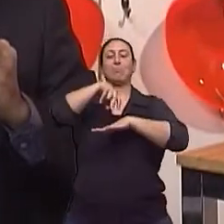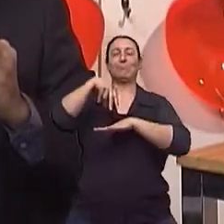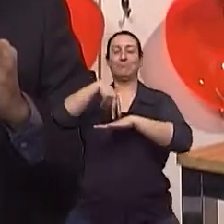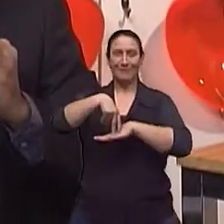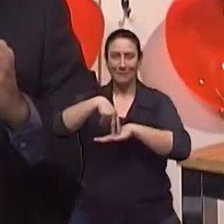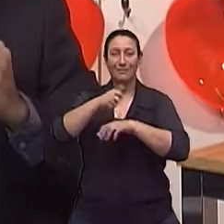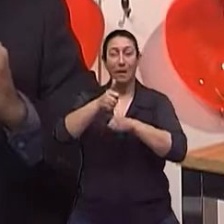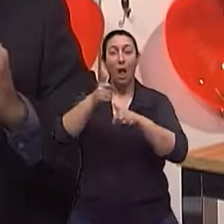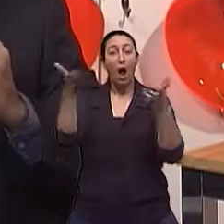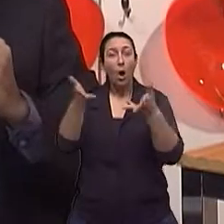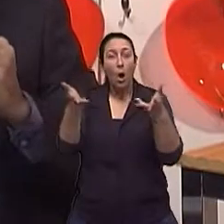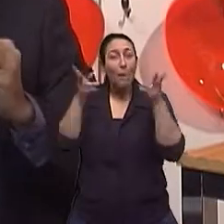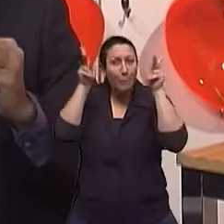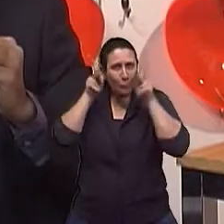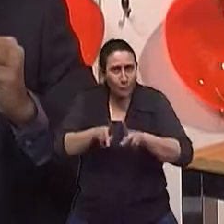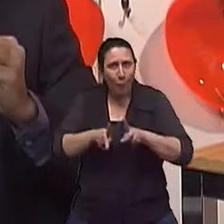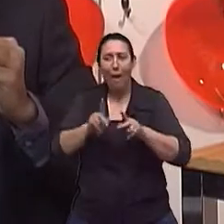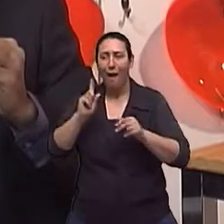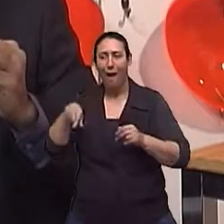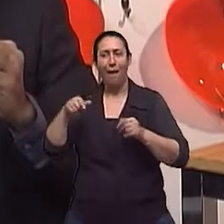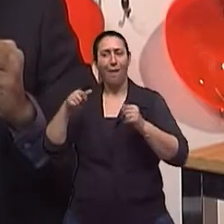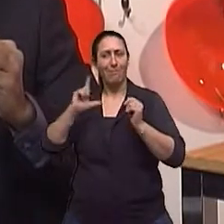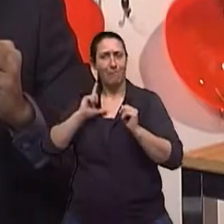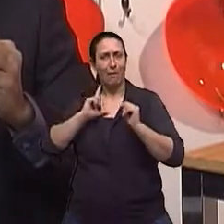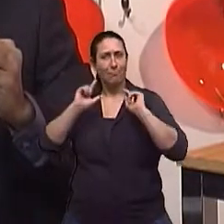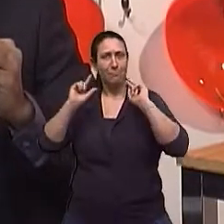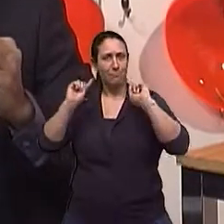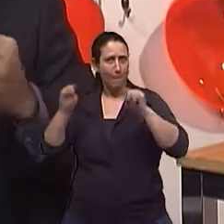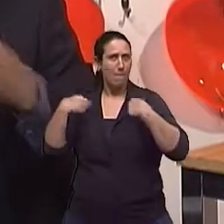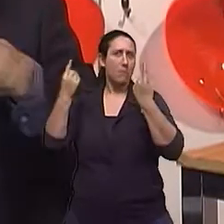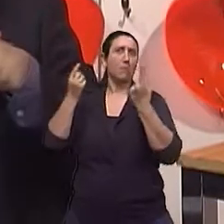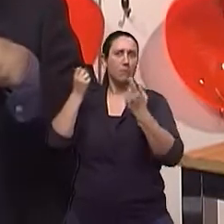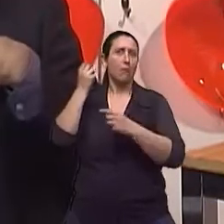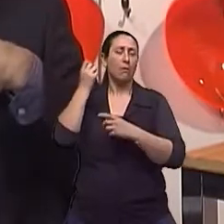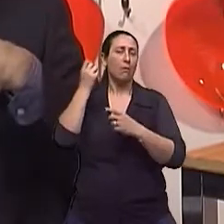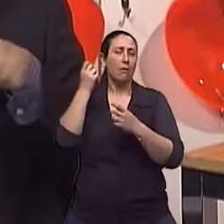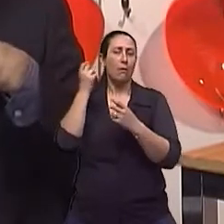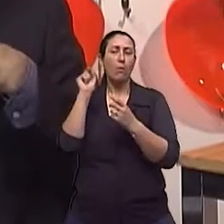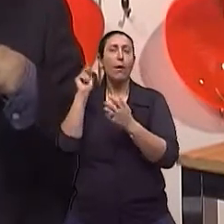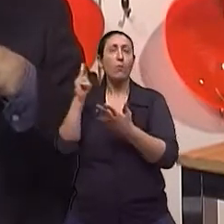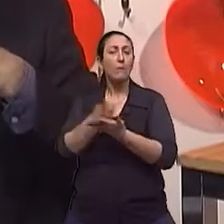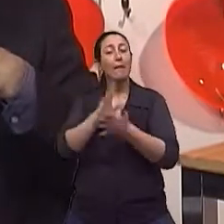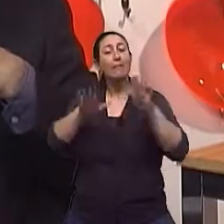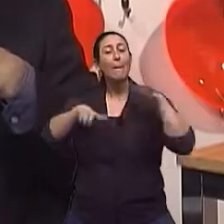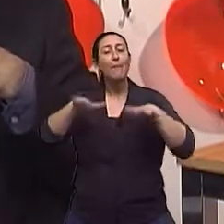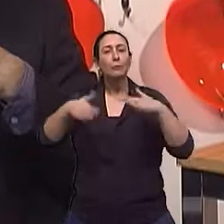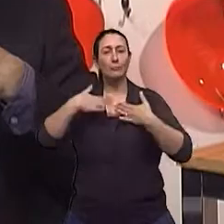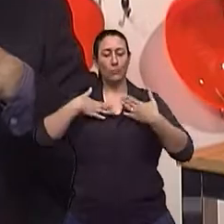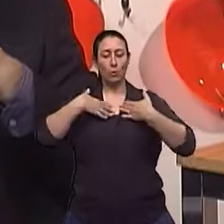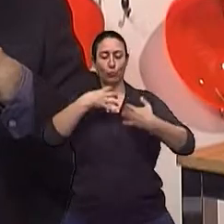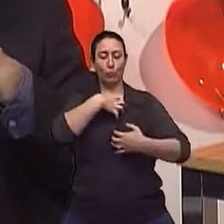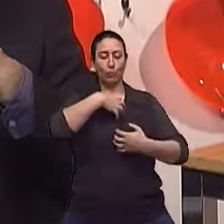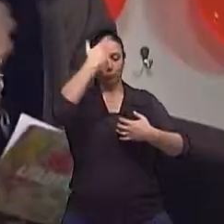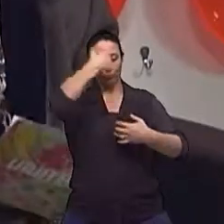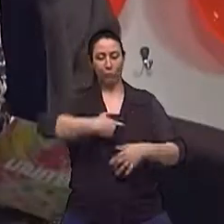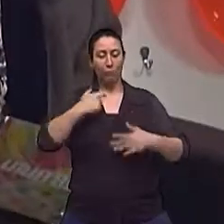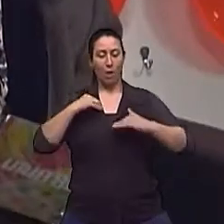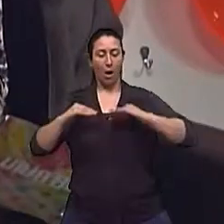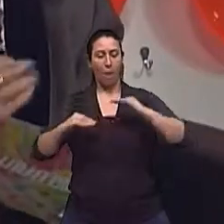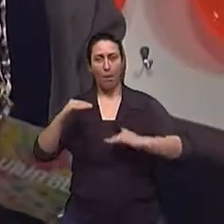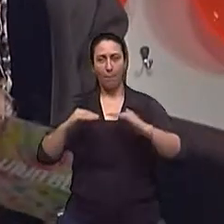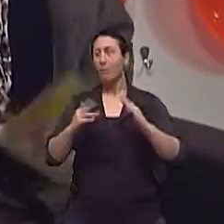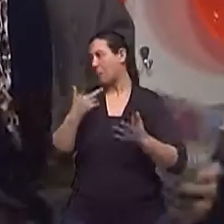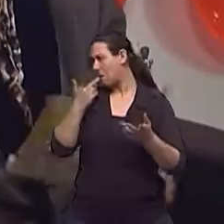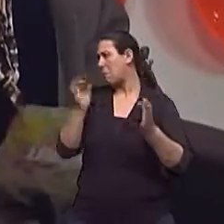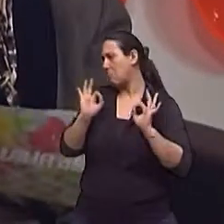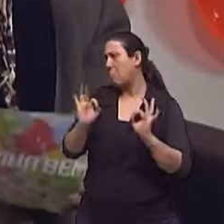Então, o tamanho do desafio que a pessoa tem que superar quando ela tropeça, por exemplo, vai depender da sua reserva de equilíbrio. Para ter essa agilidade.